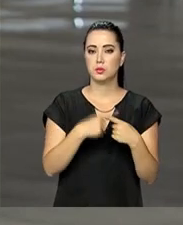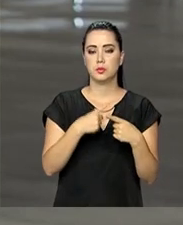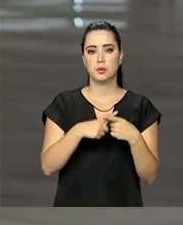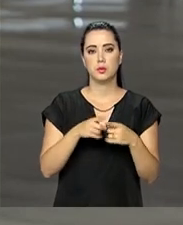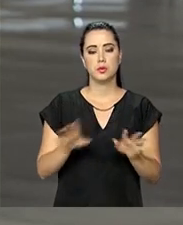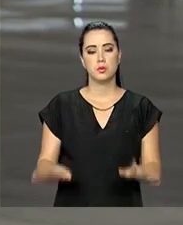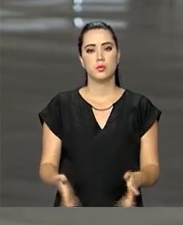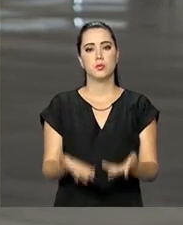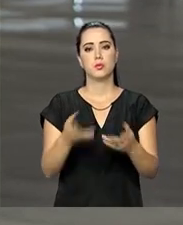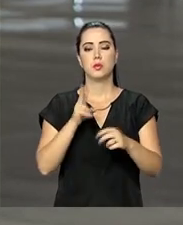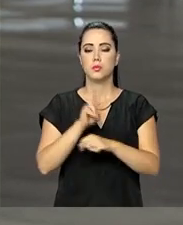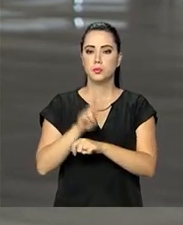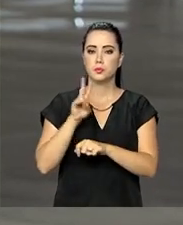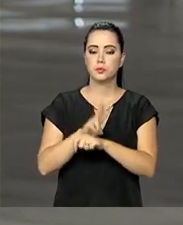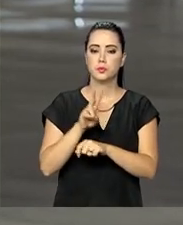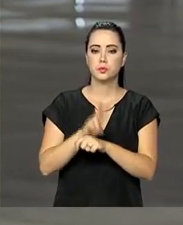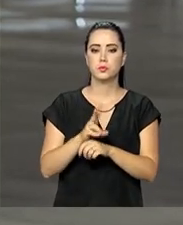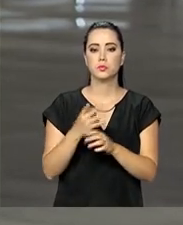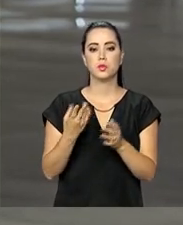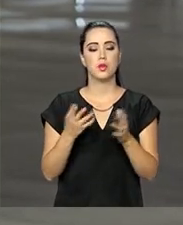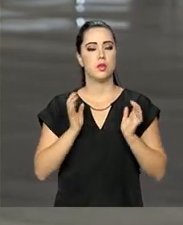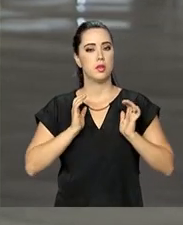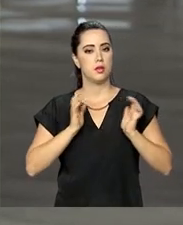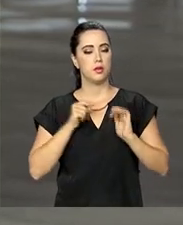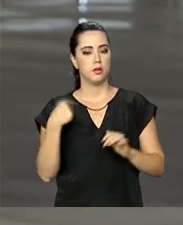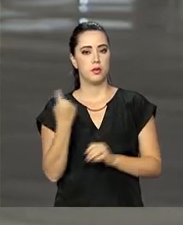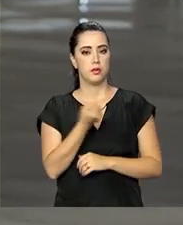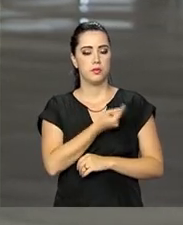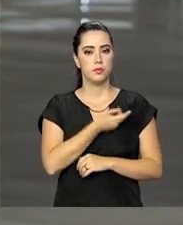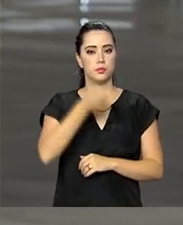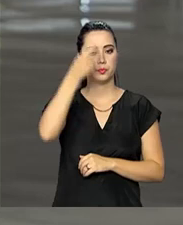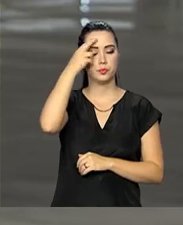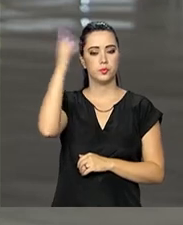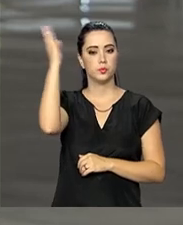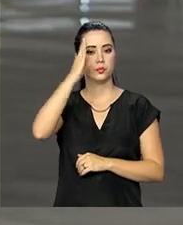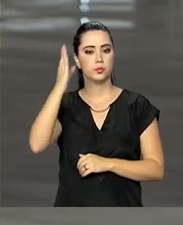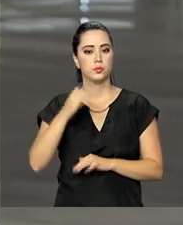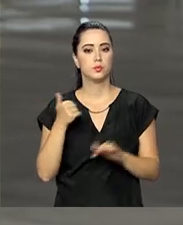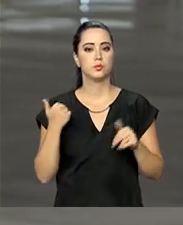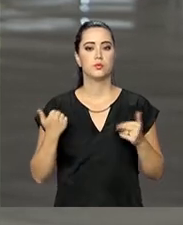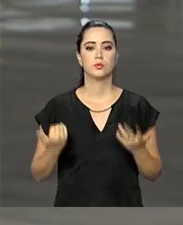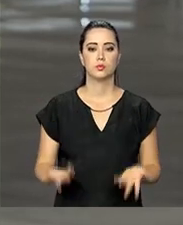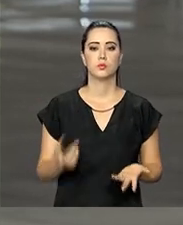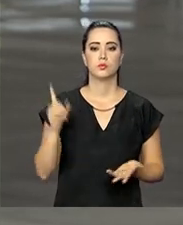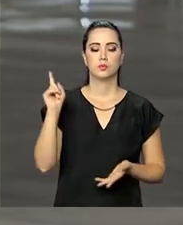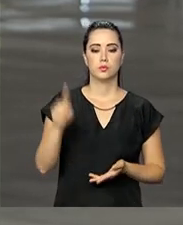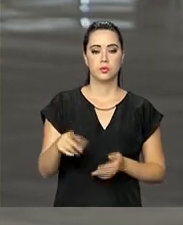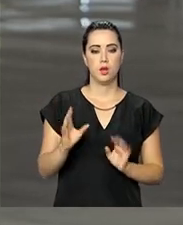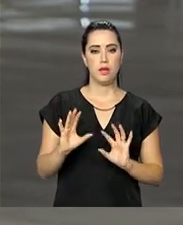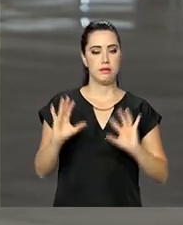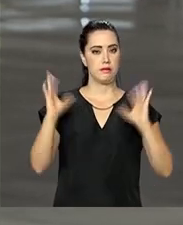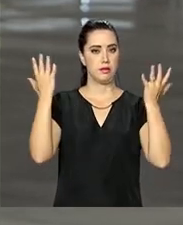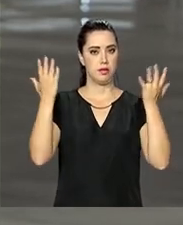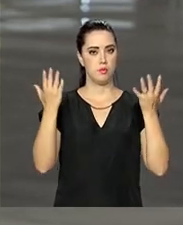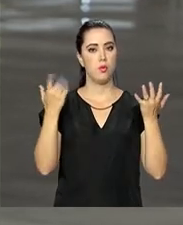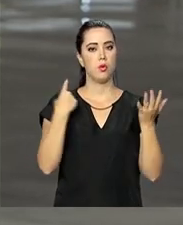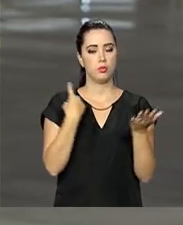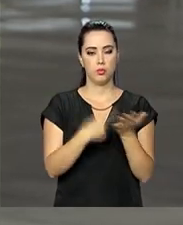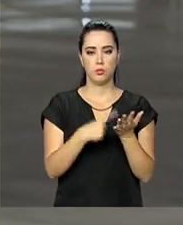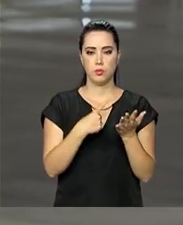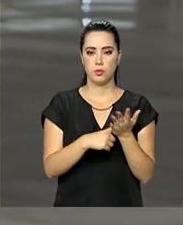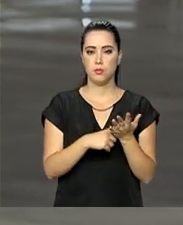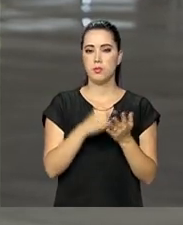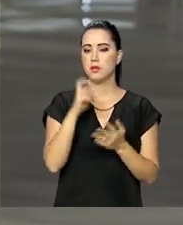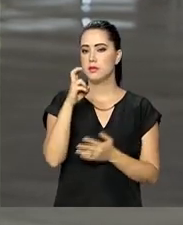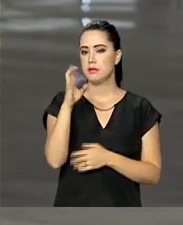manter e proteger o patrimônio histórico e cultural do Brasil. Então, essa cerimônia, ela está marcada para daqui a